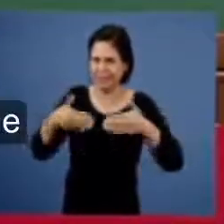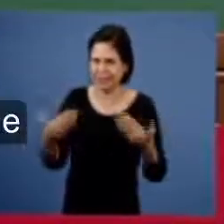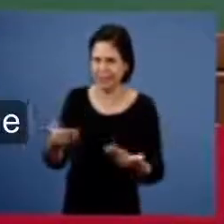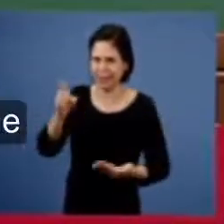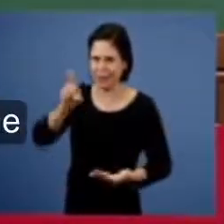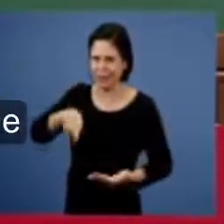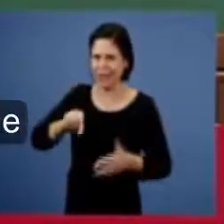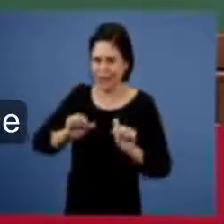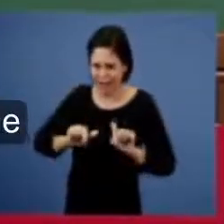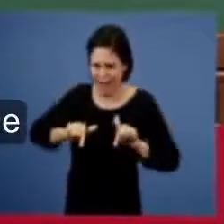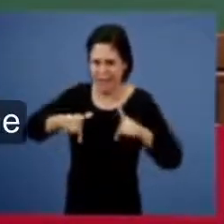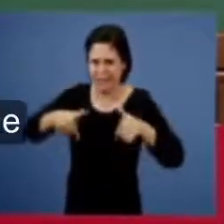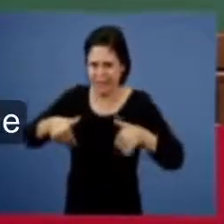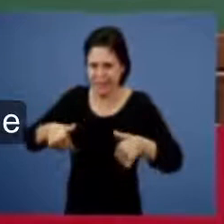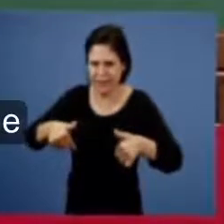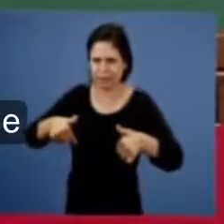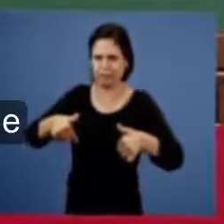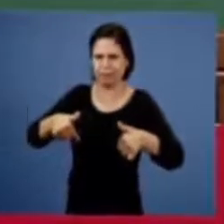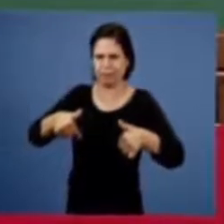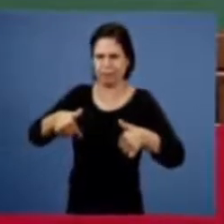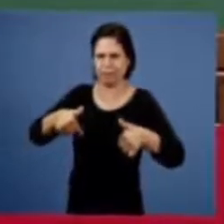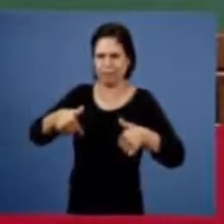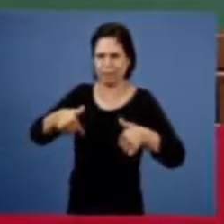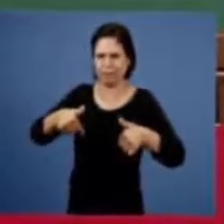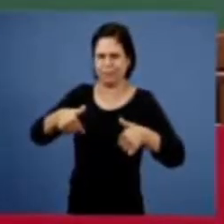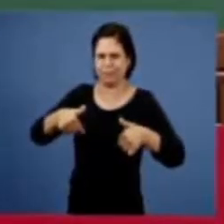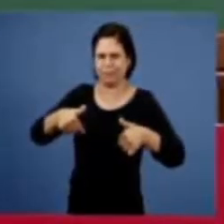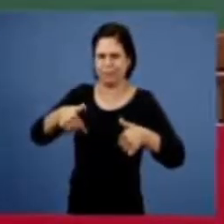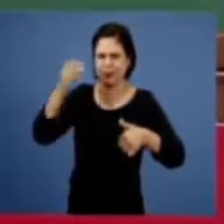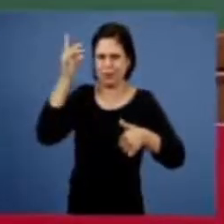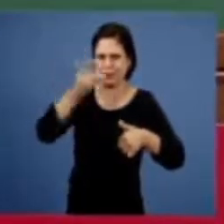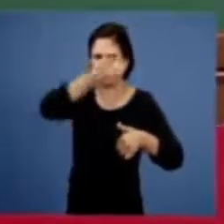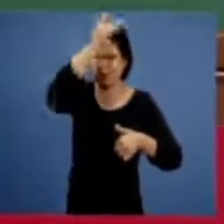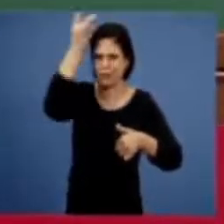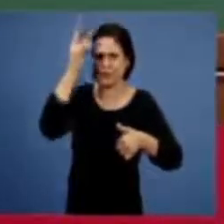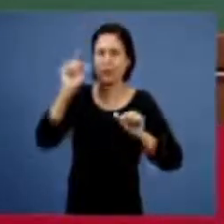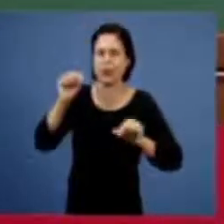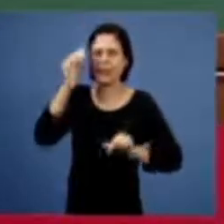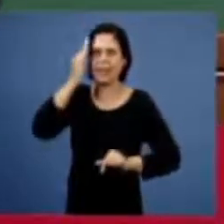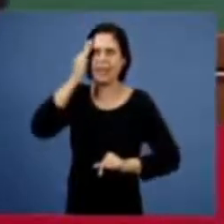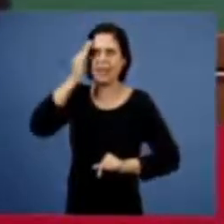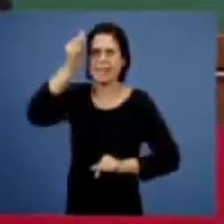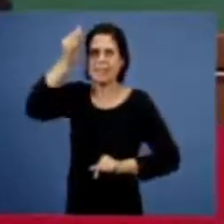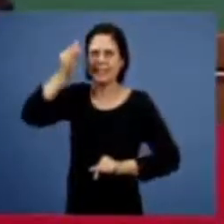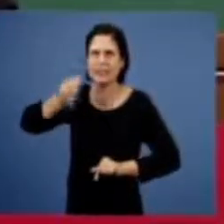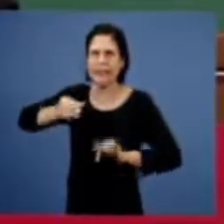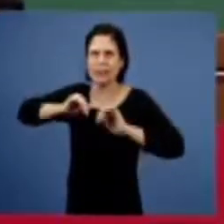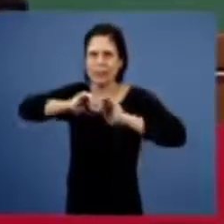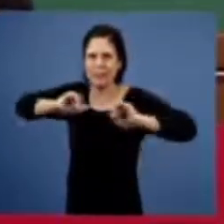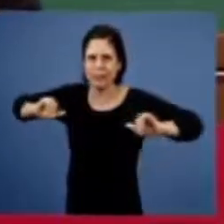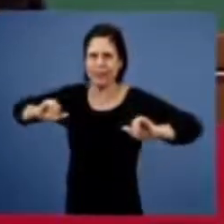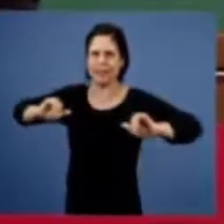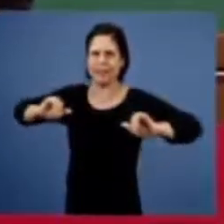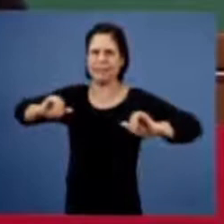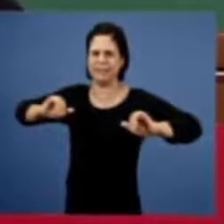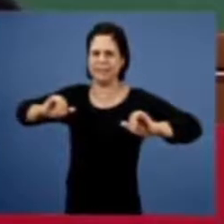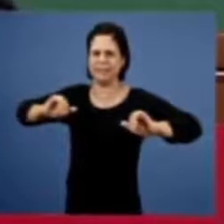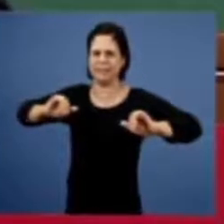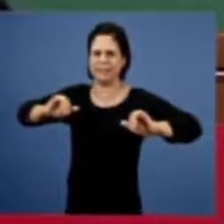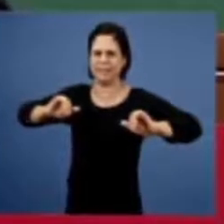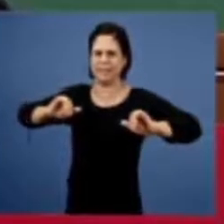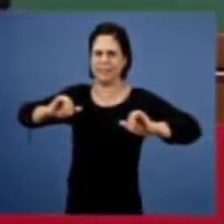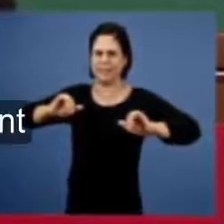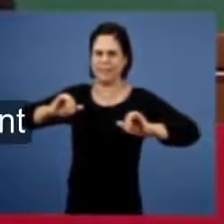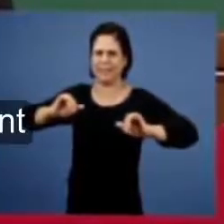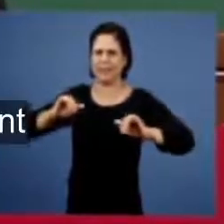operação a terceira operação que é do discernimento de Espíritos a igreja nesse período agora que